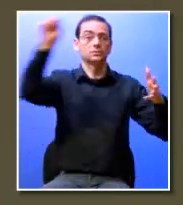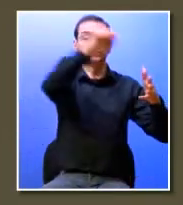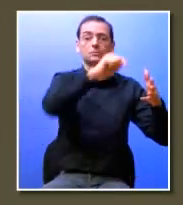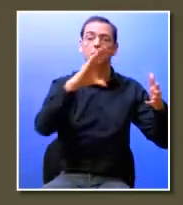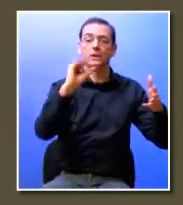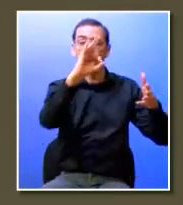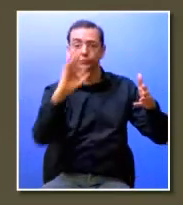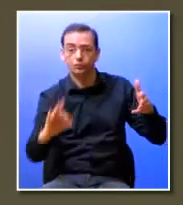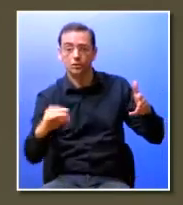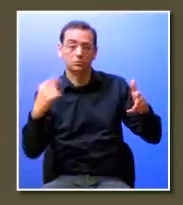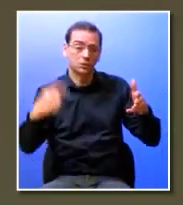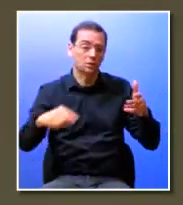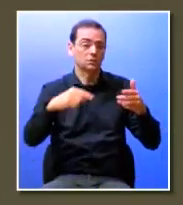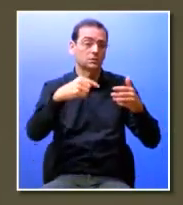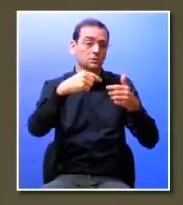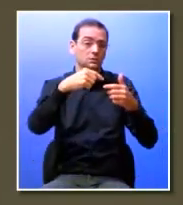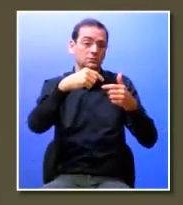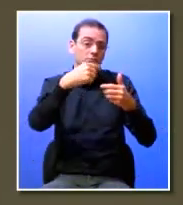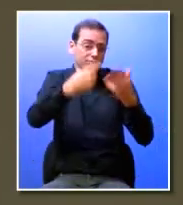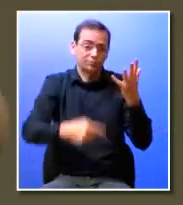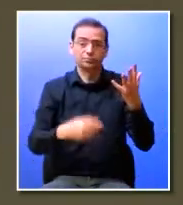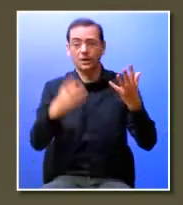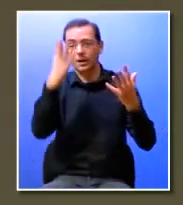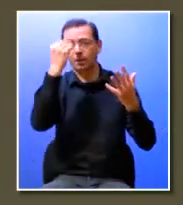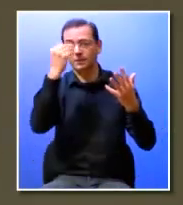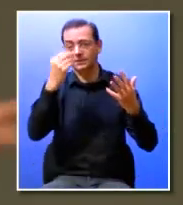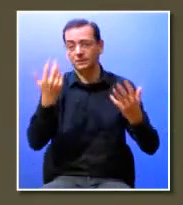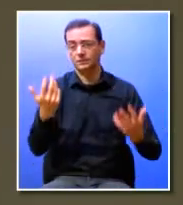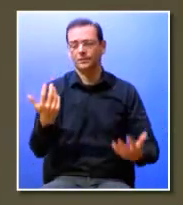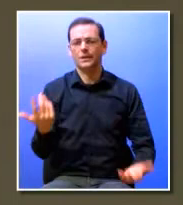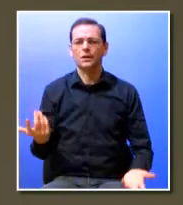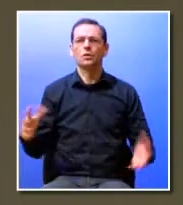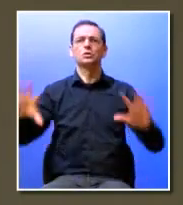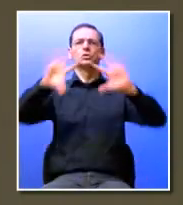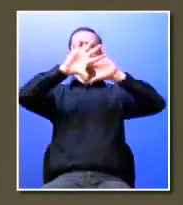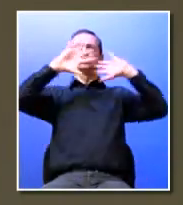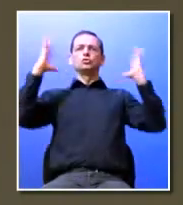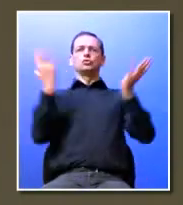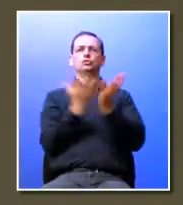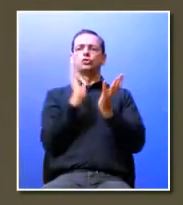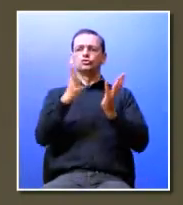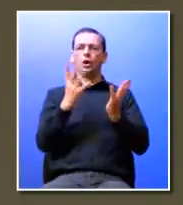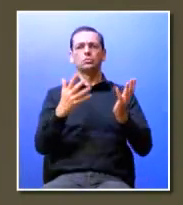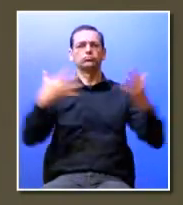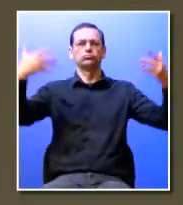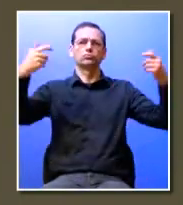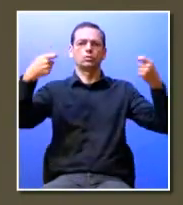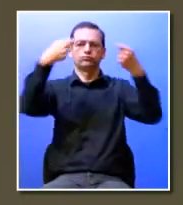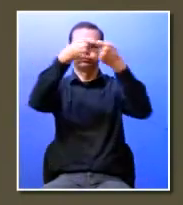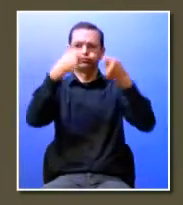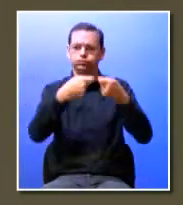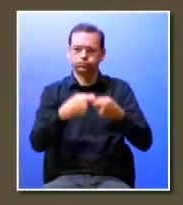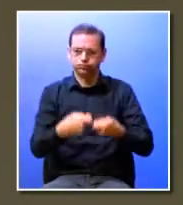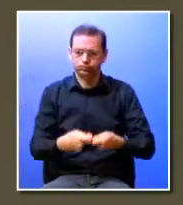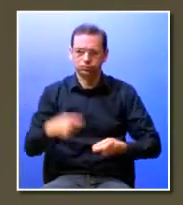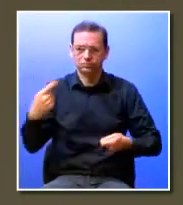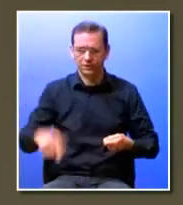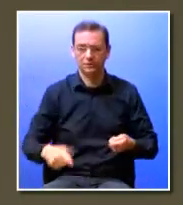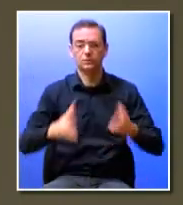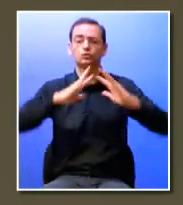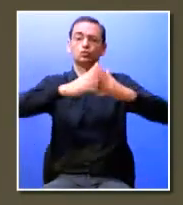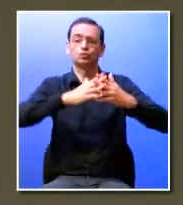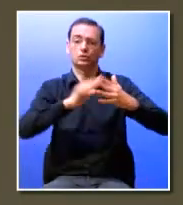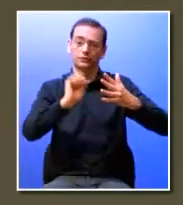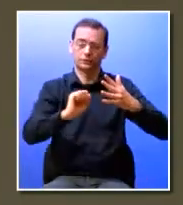% e também há todas as outras iniciativas que permitem essa aprendizagem portanto acho que as coisas já estão relativamente imiscuídas mas depois também dependem das empresas obviamente da estrutura que já tenham